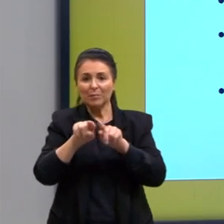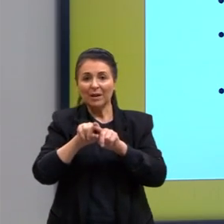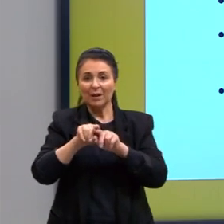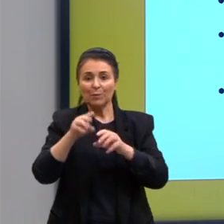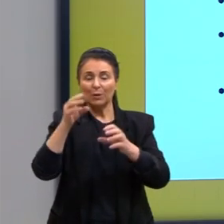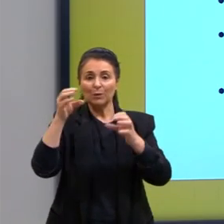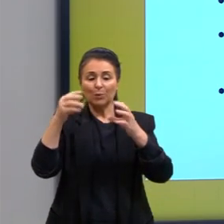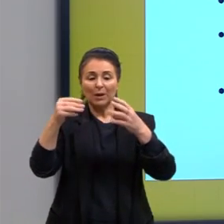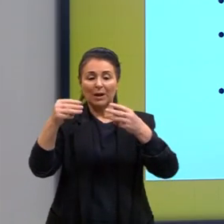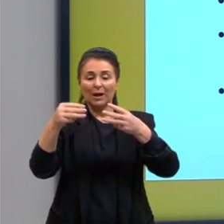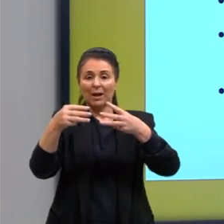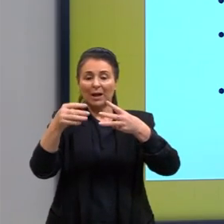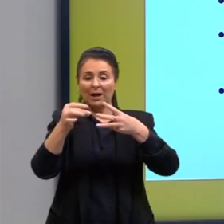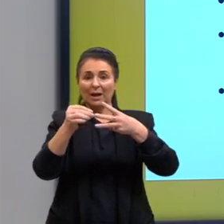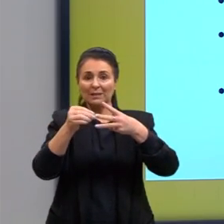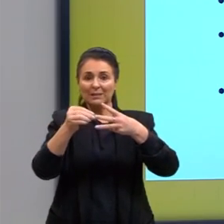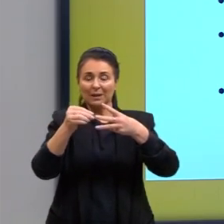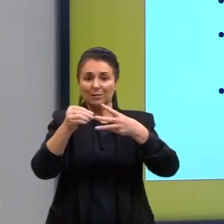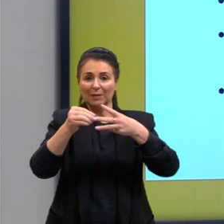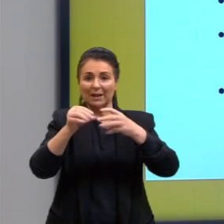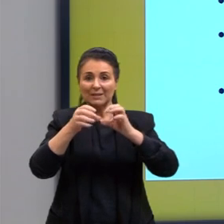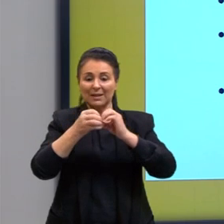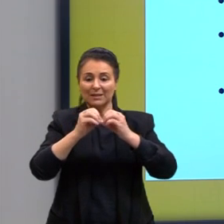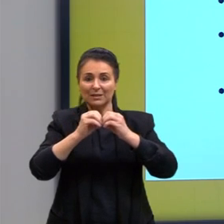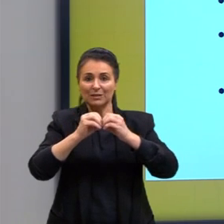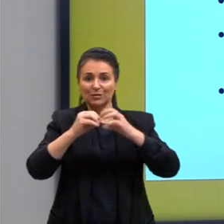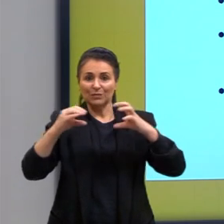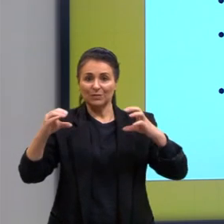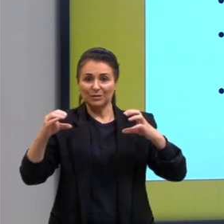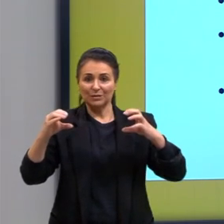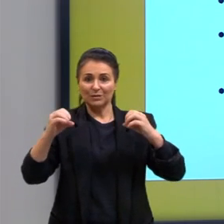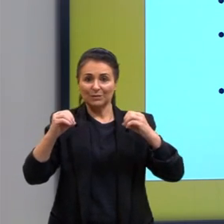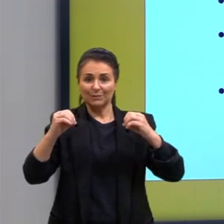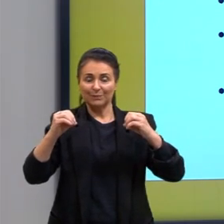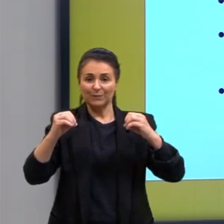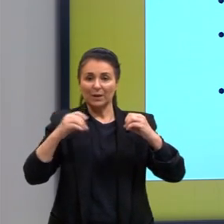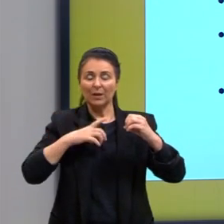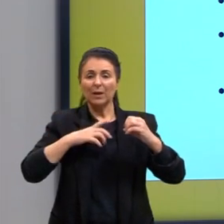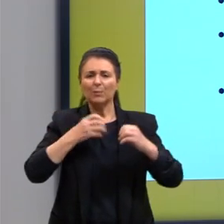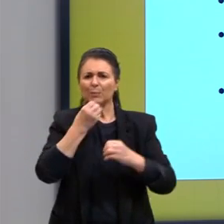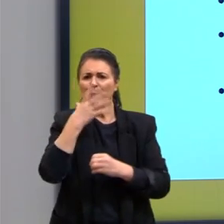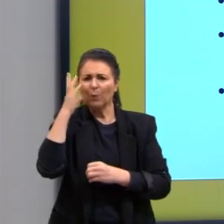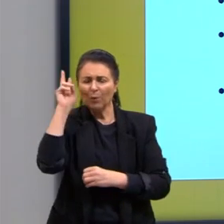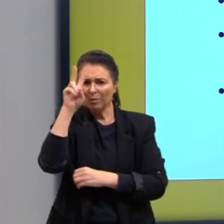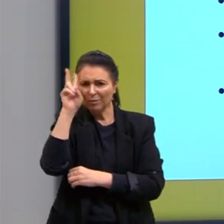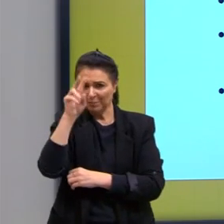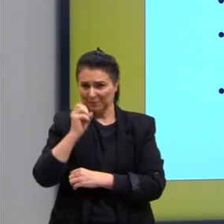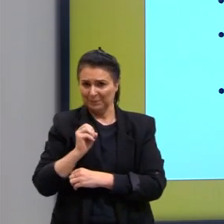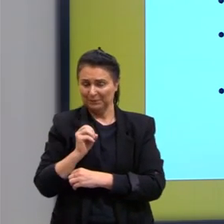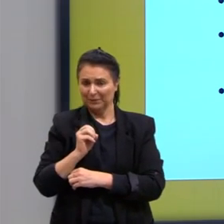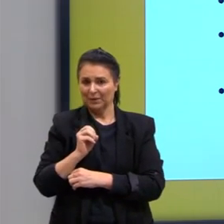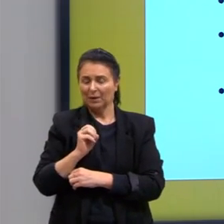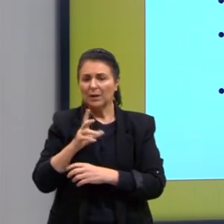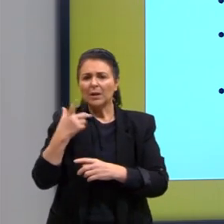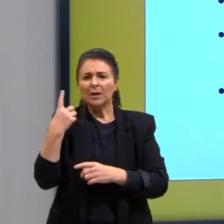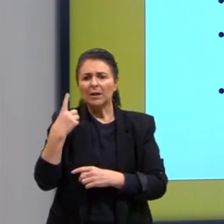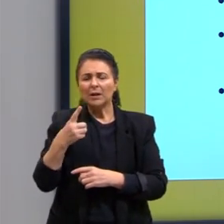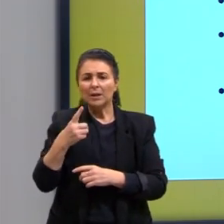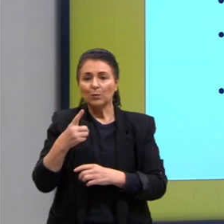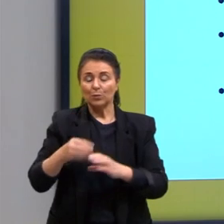durante a metáfase. Bom, muito bom lembrar, né, Que nos